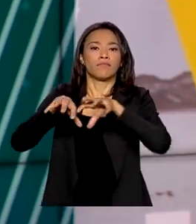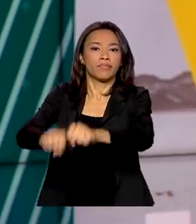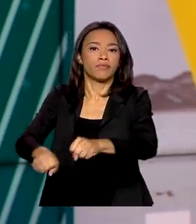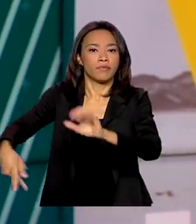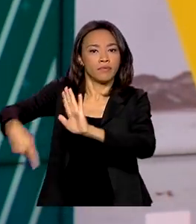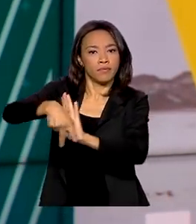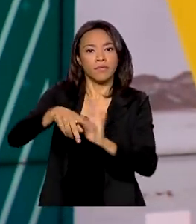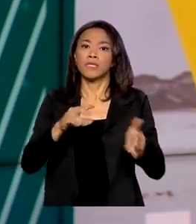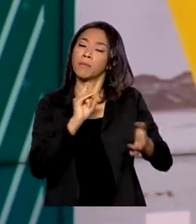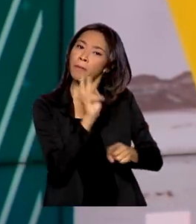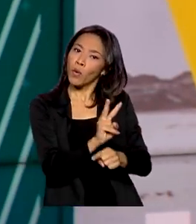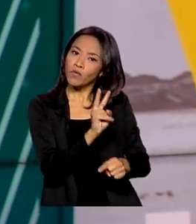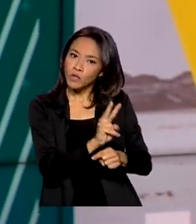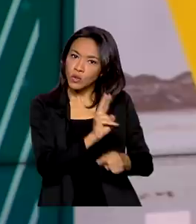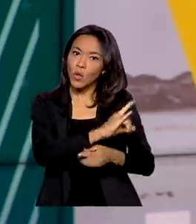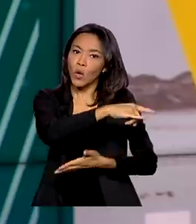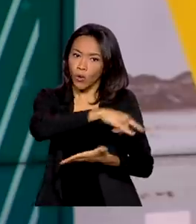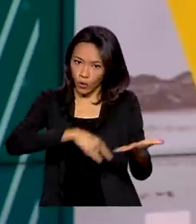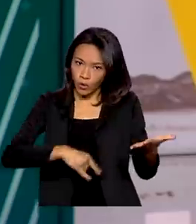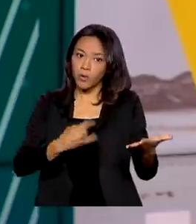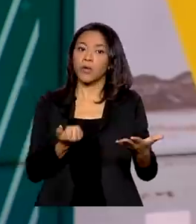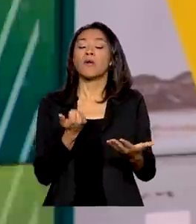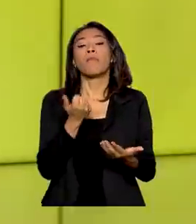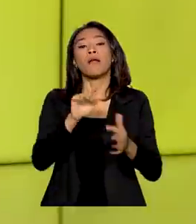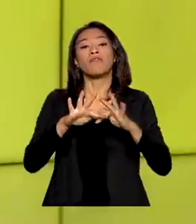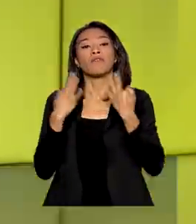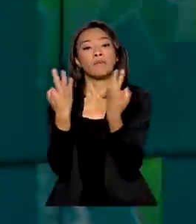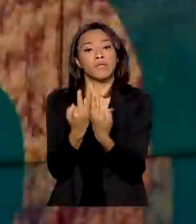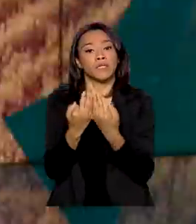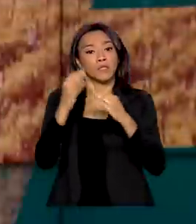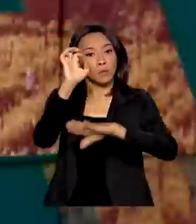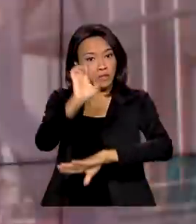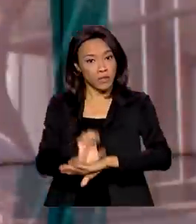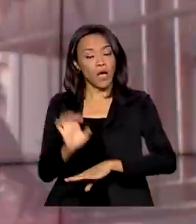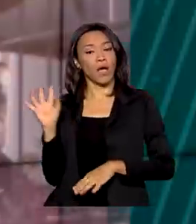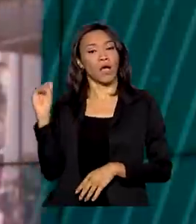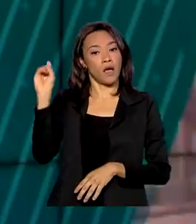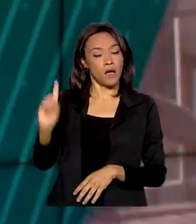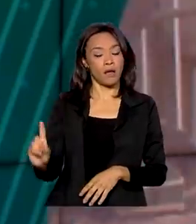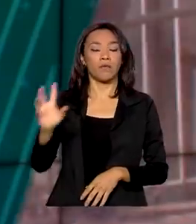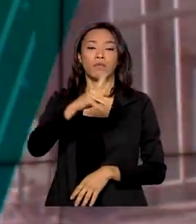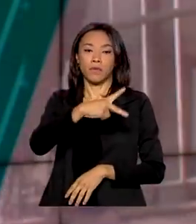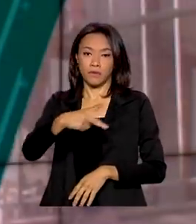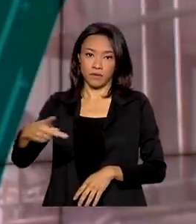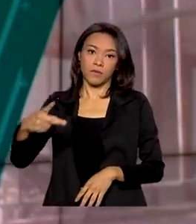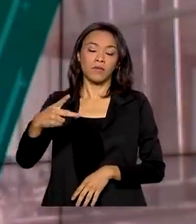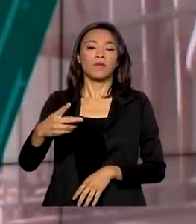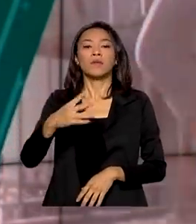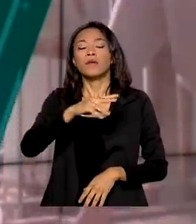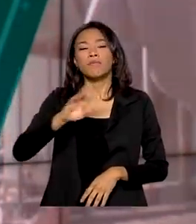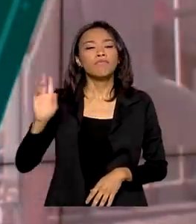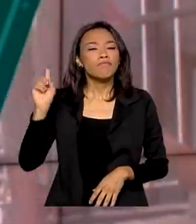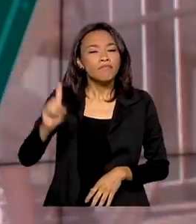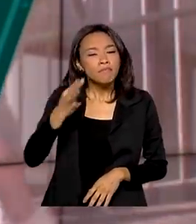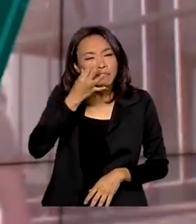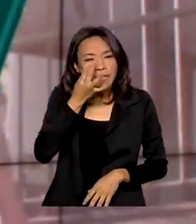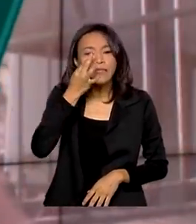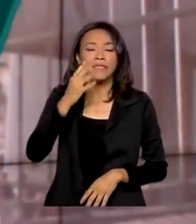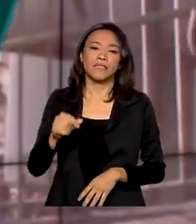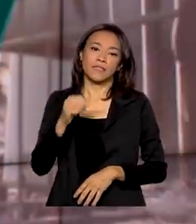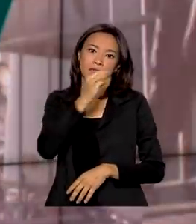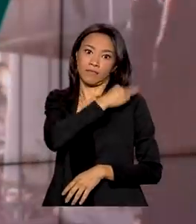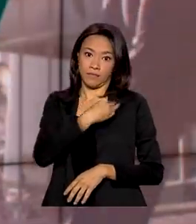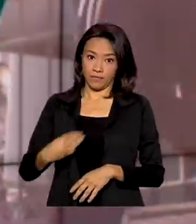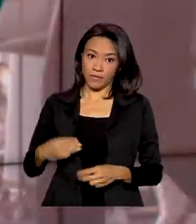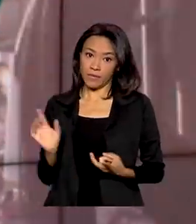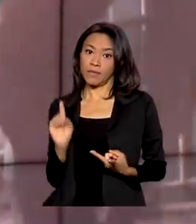famílias assentadas de todo o Estado. Ainda estarão presentes a ministra da Agricultura, Pecuária e Abastecimento, Tereza Cristina, e o presidente